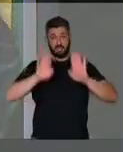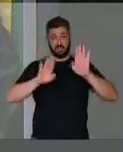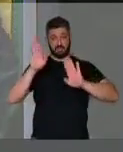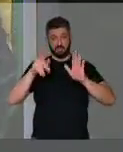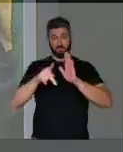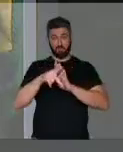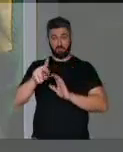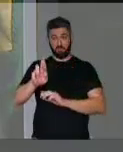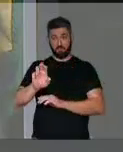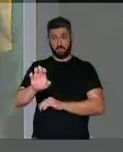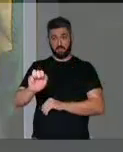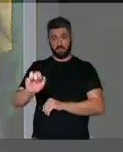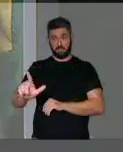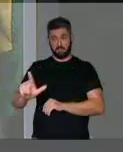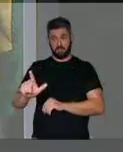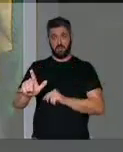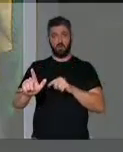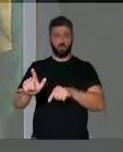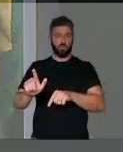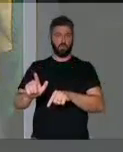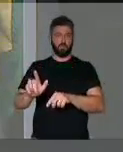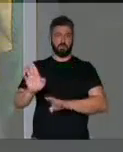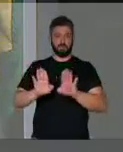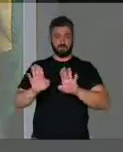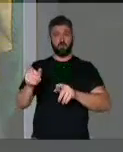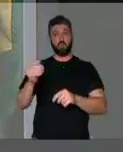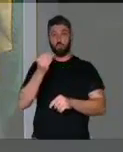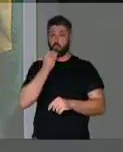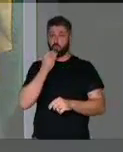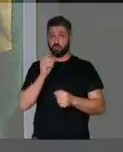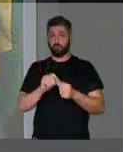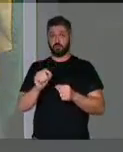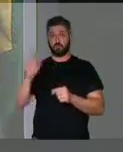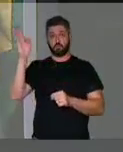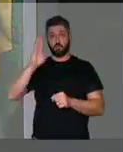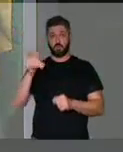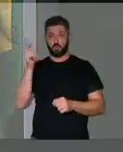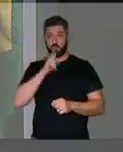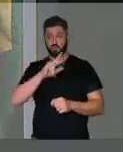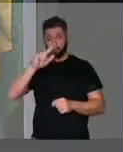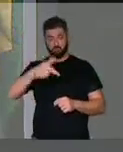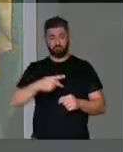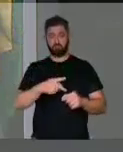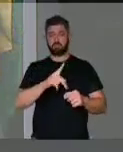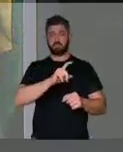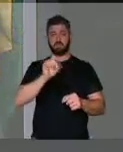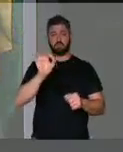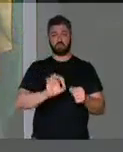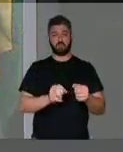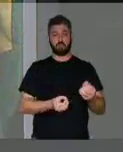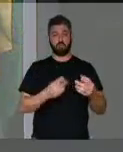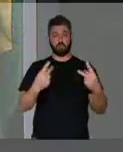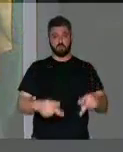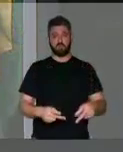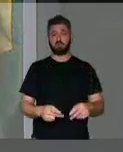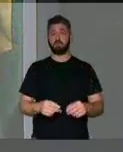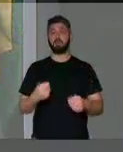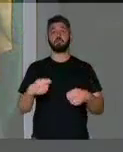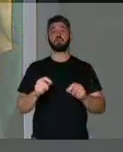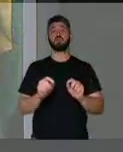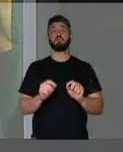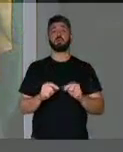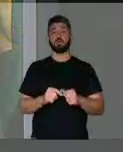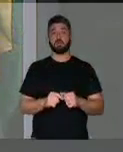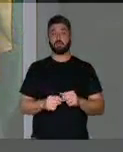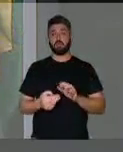da província do pré-sal, então, uma grande oportunidade para fazer com que o Brasil fosse autossuficiente, bastava que